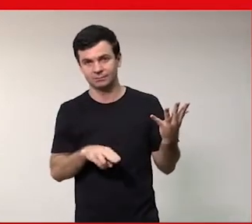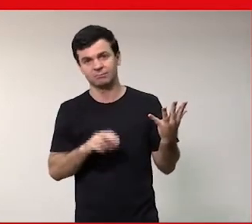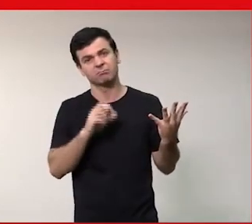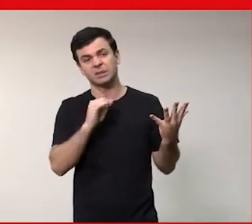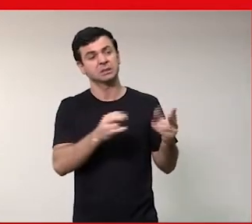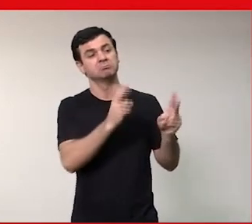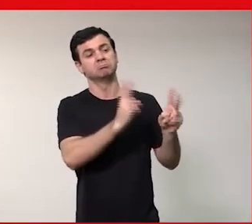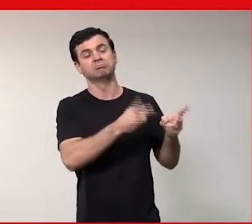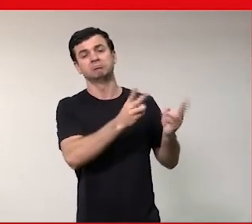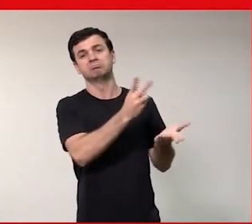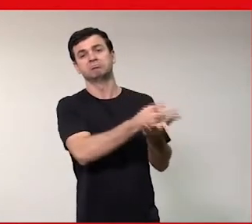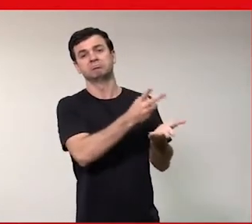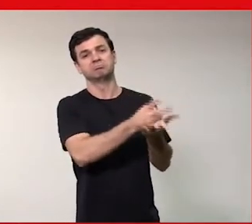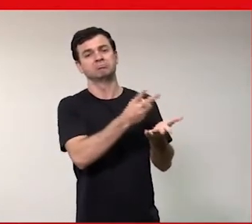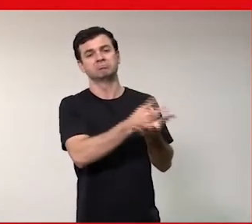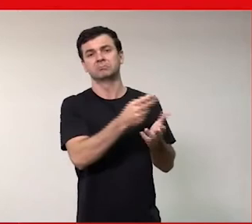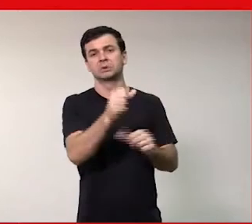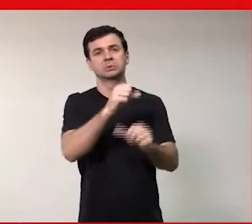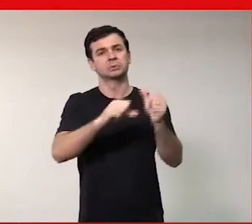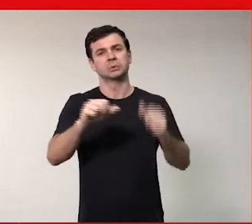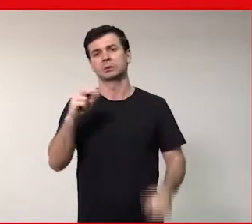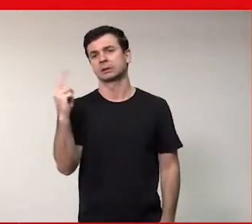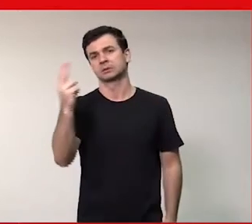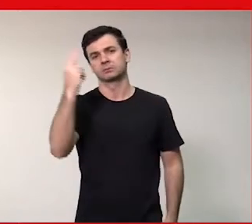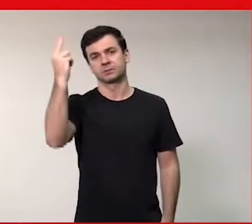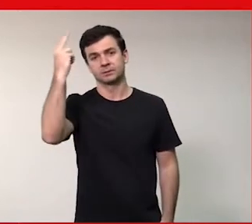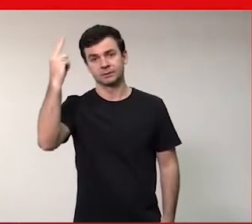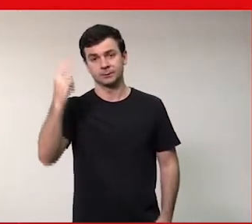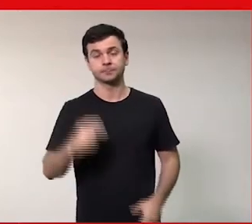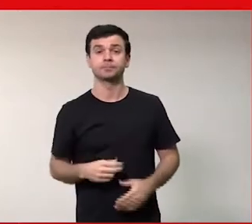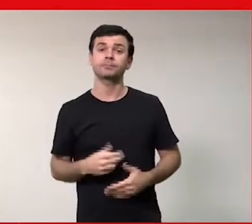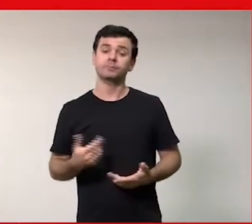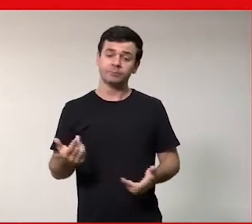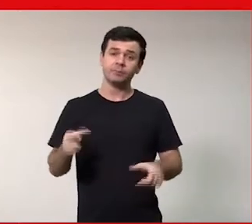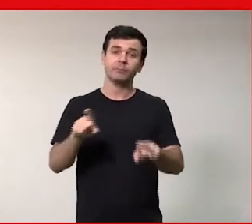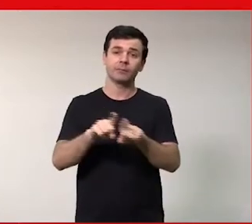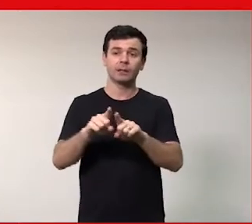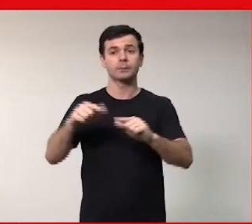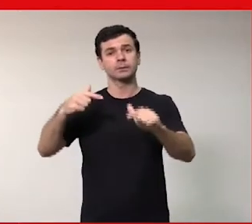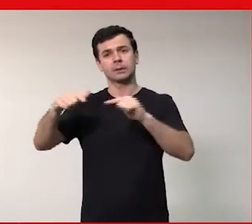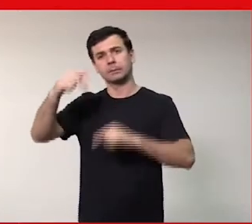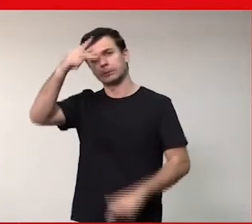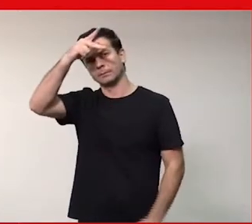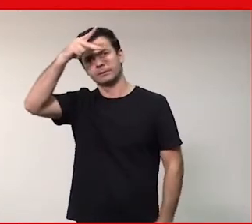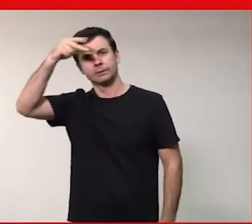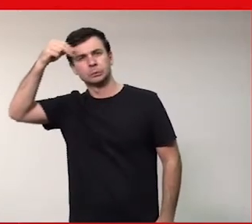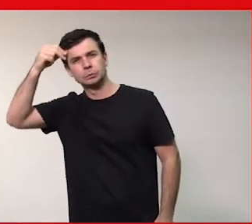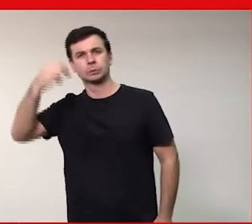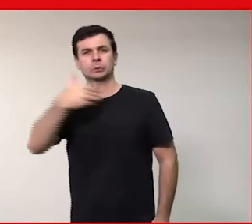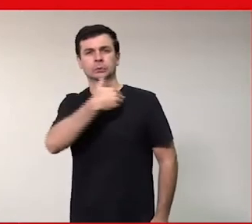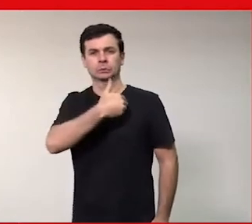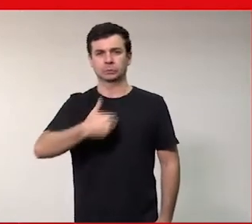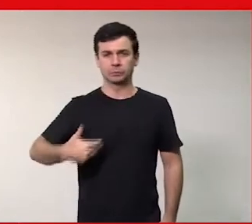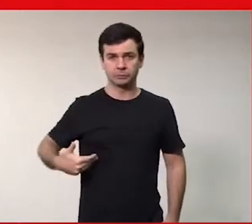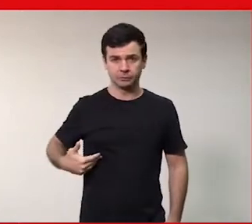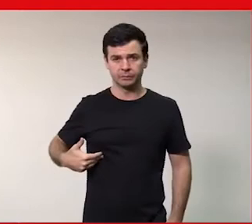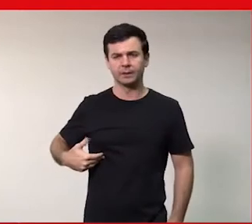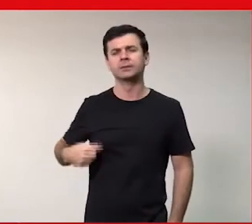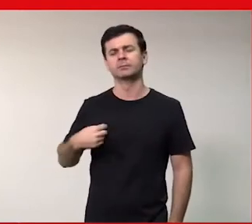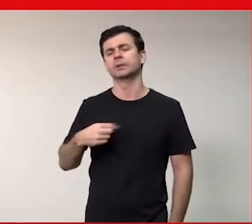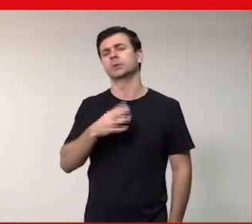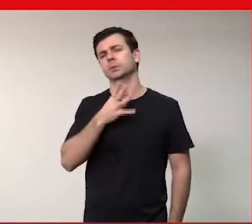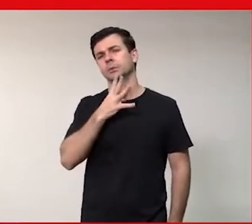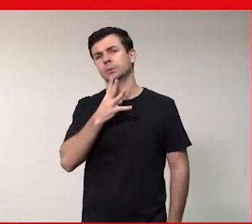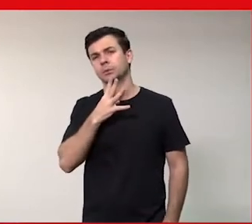nunca vou conseguir melhorar isso então isso é uma questão no serviço público acontece a mesma coisa nos casos eu posso falar com bastante propriedade